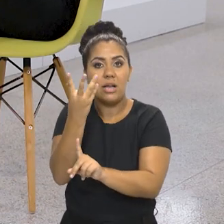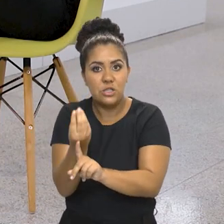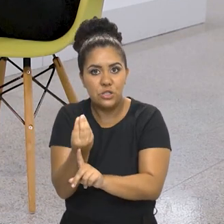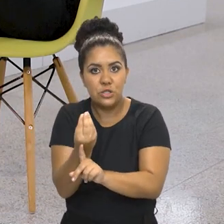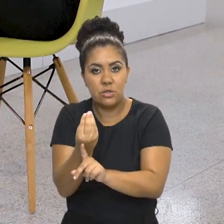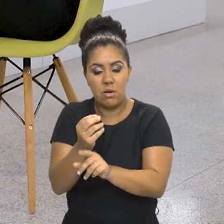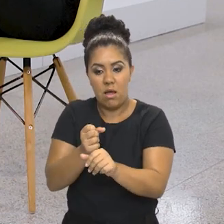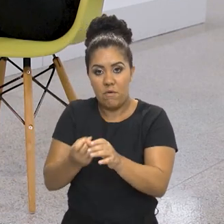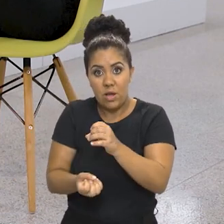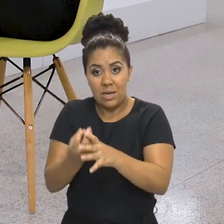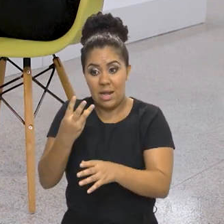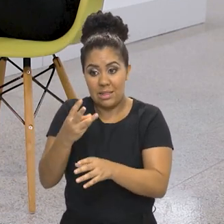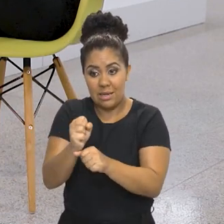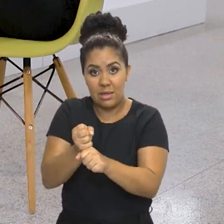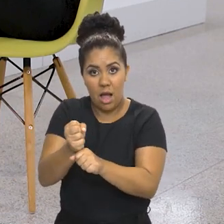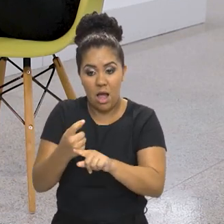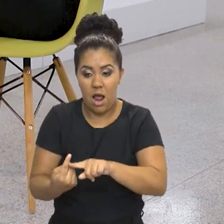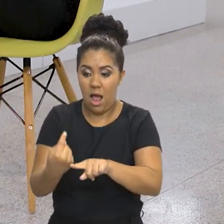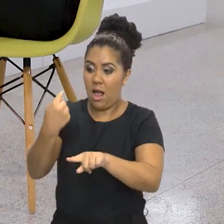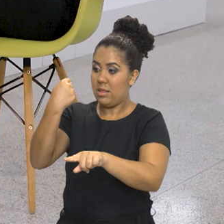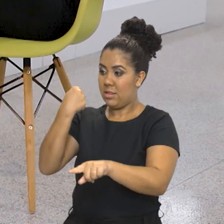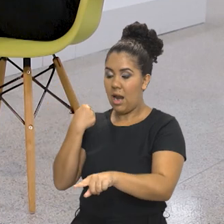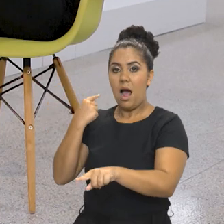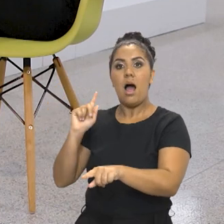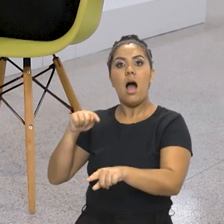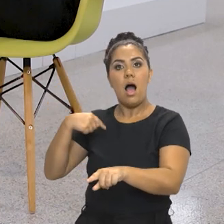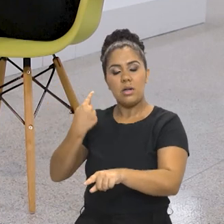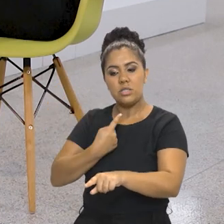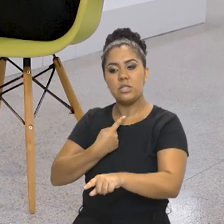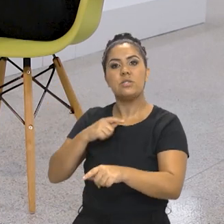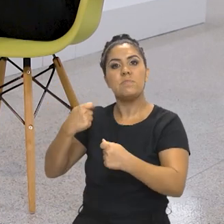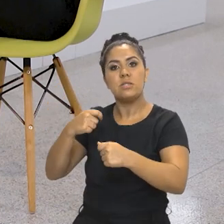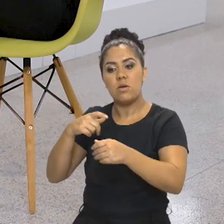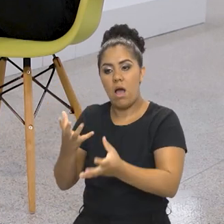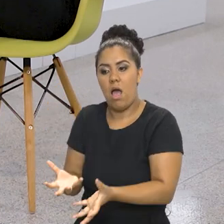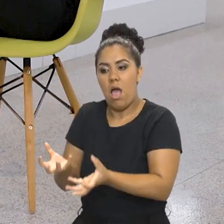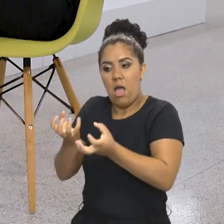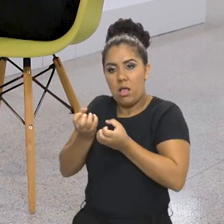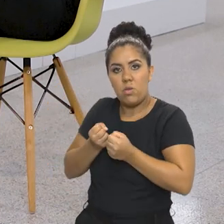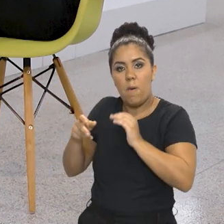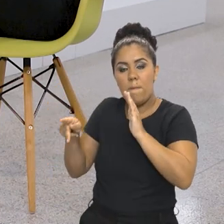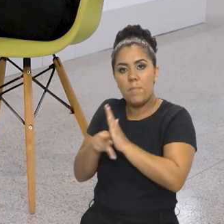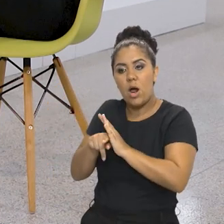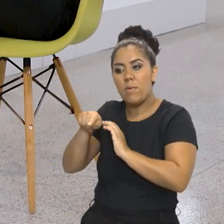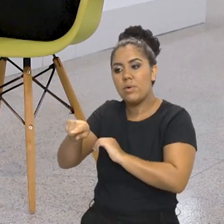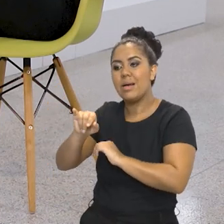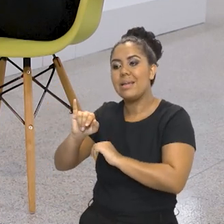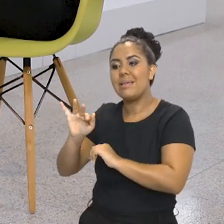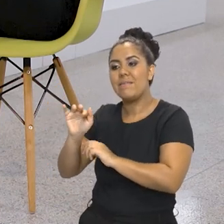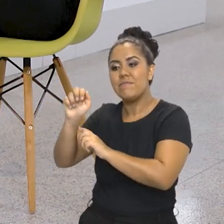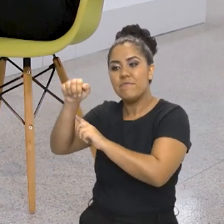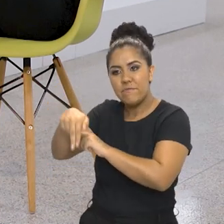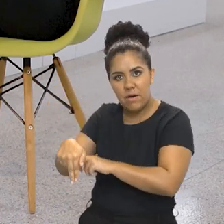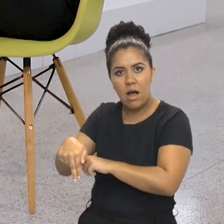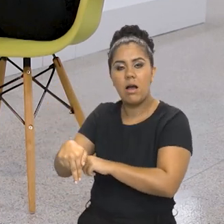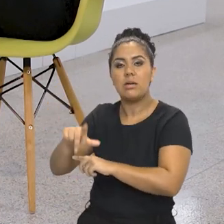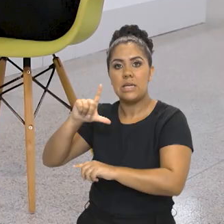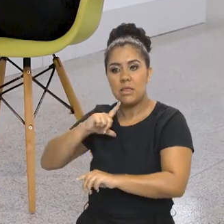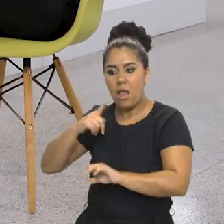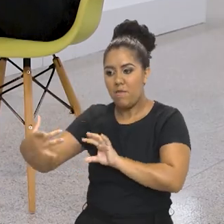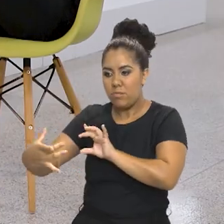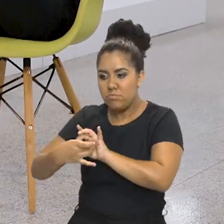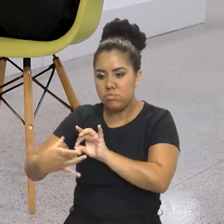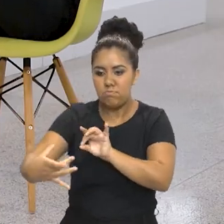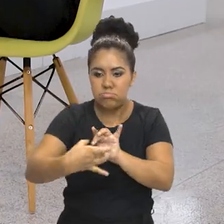atrás, para fazer a política pública de museus, ele também herdou do IFAM os museus que eram vinculados a essa